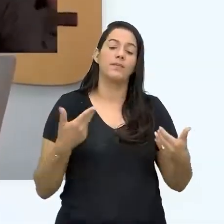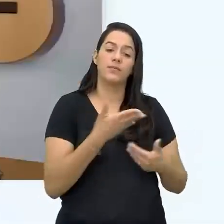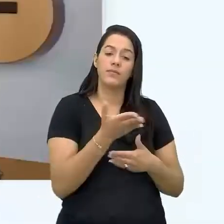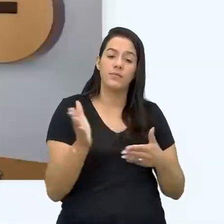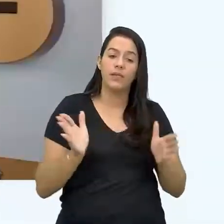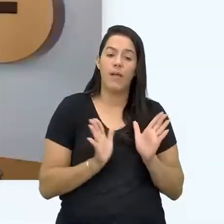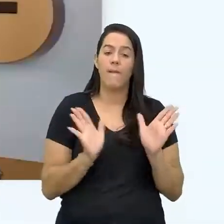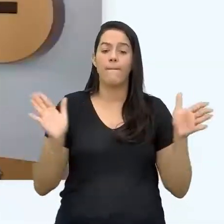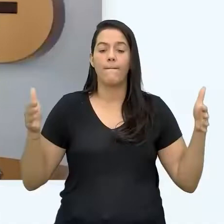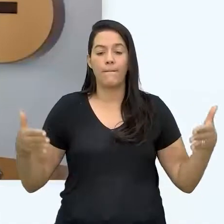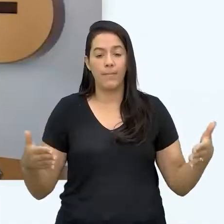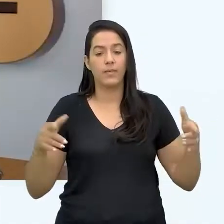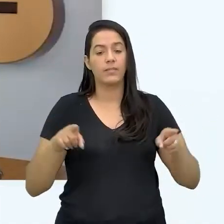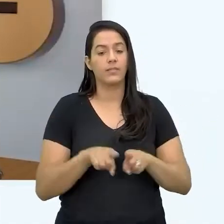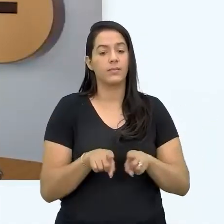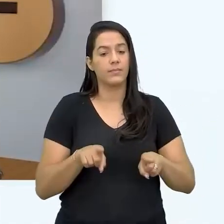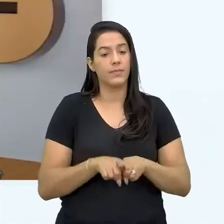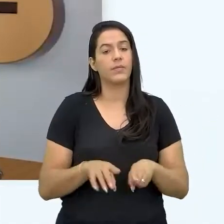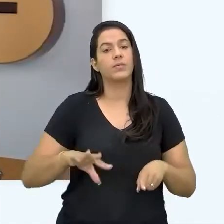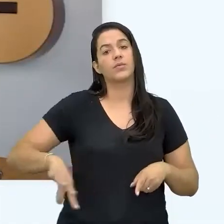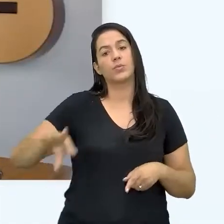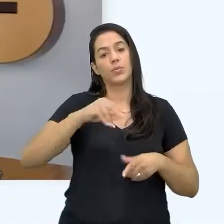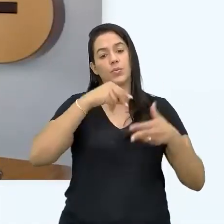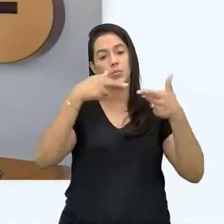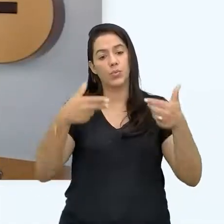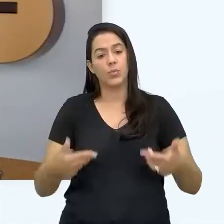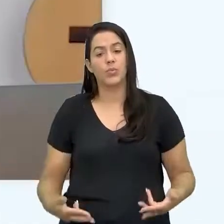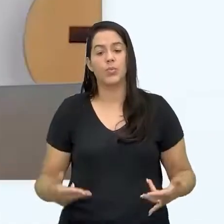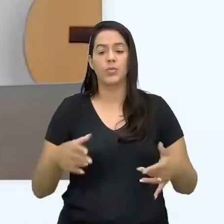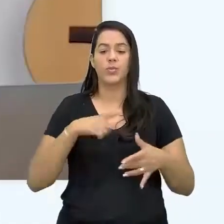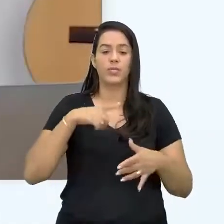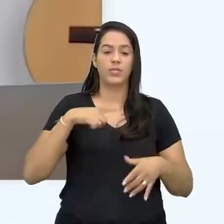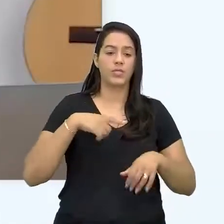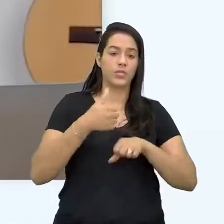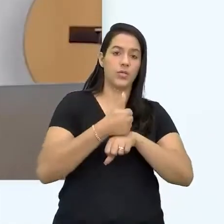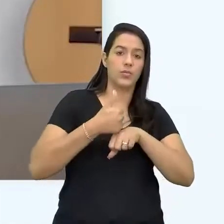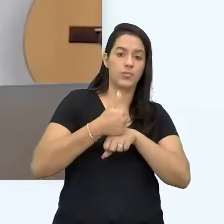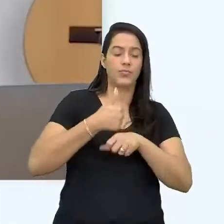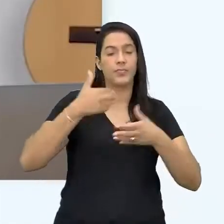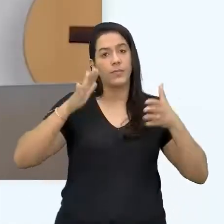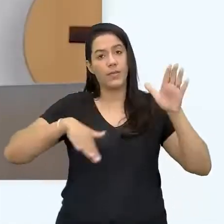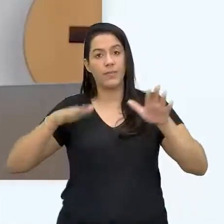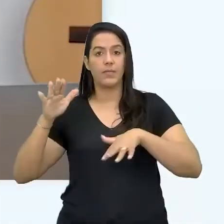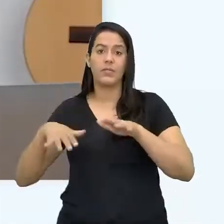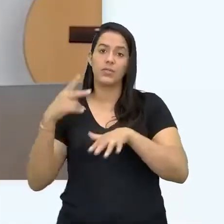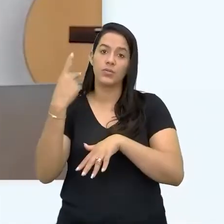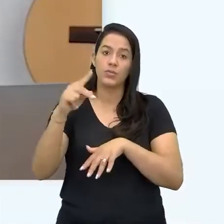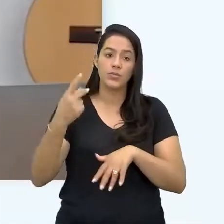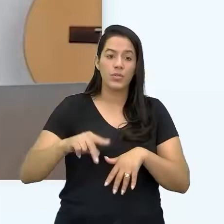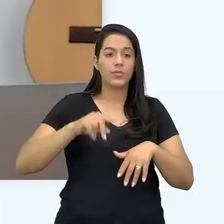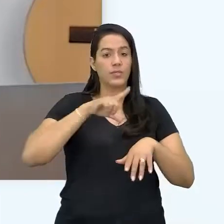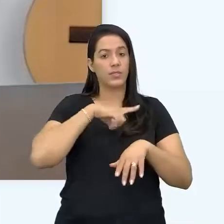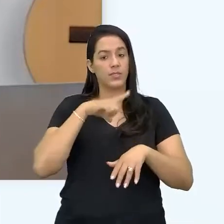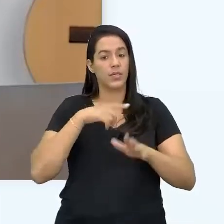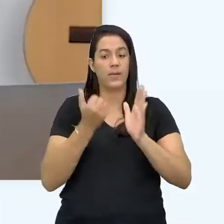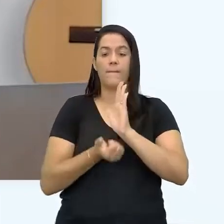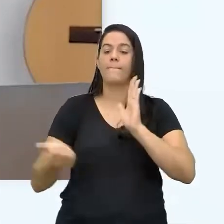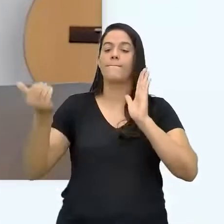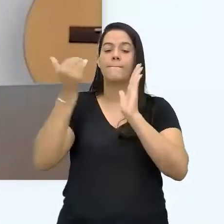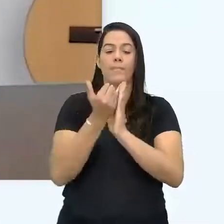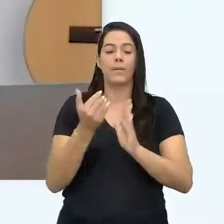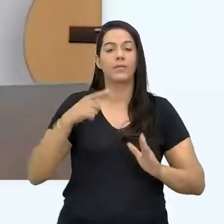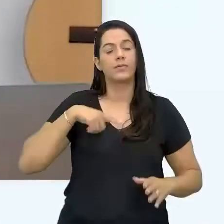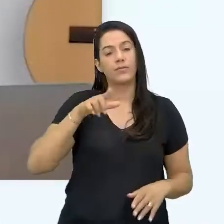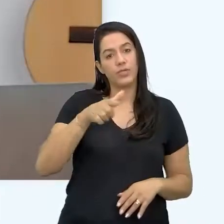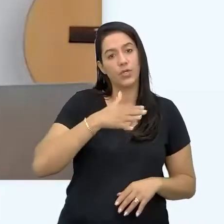mais multi. Eu já até fiz um vídeo sobre isso, sobre essa questão do multi carreira. Dependendo do seu perfil, você tem mais de uma coisa que você atua e